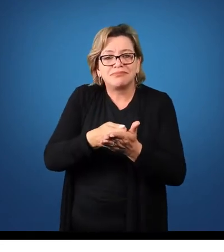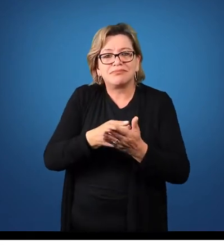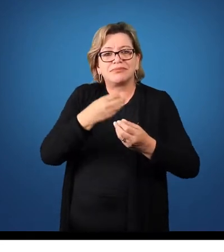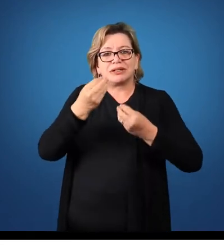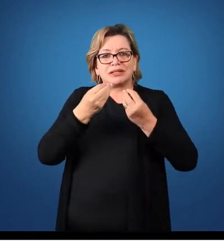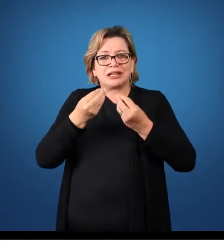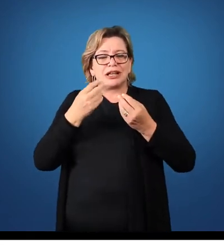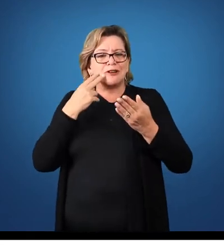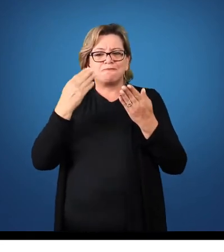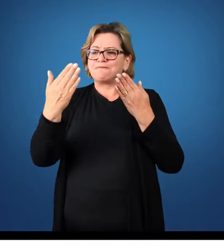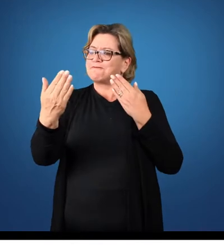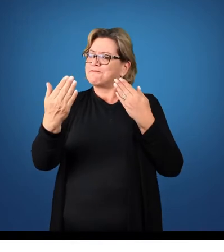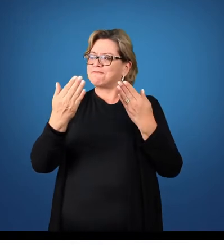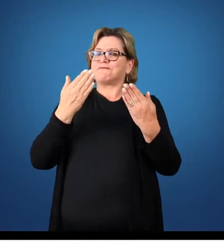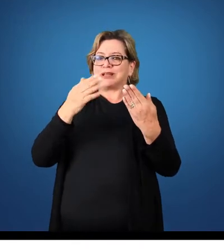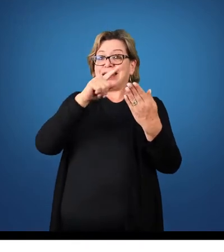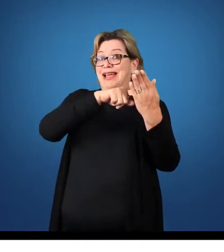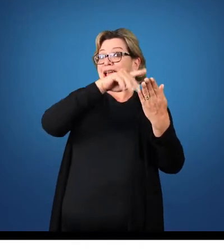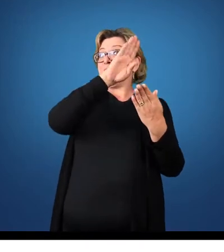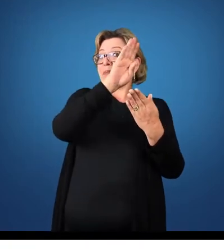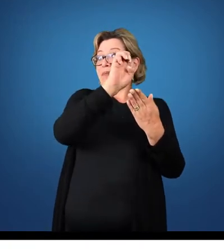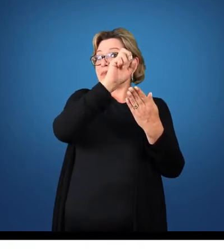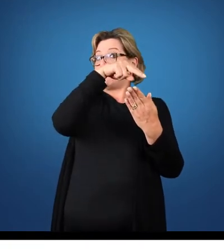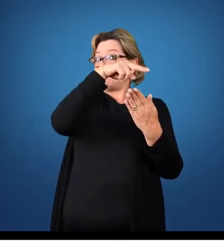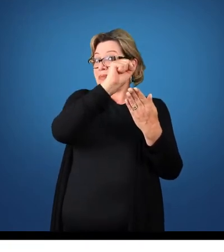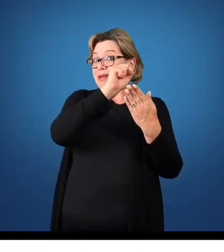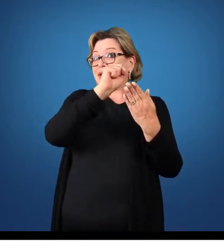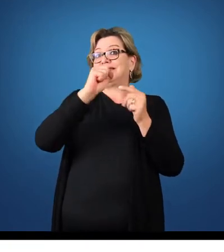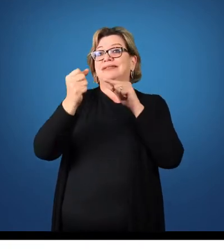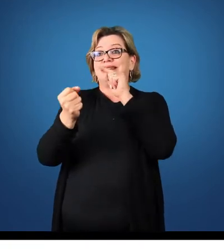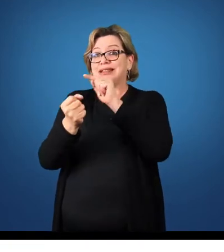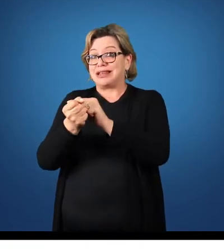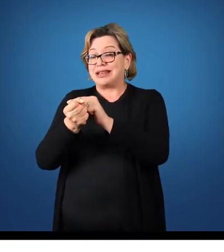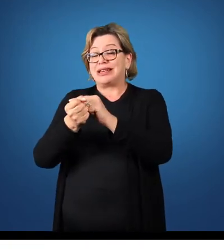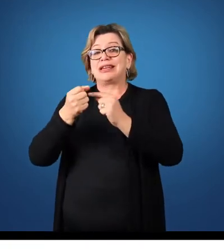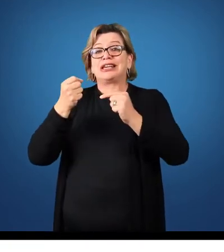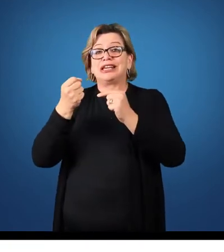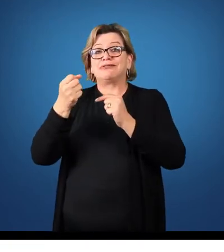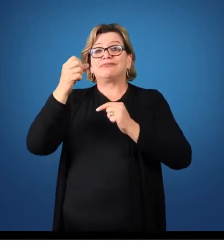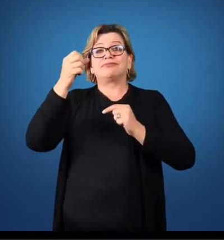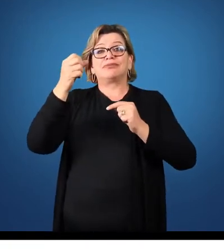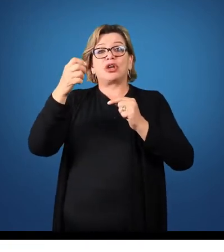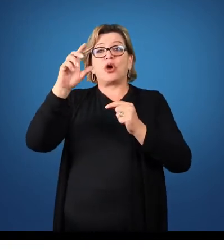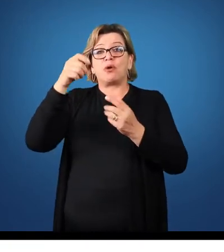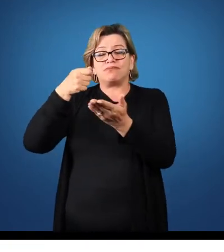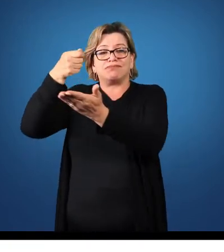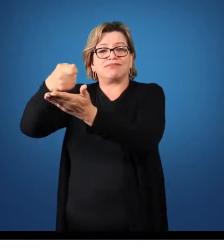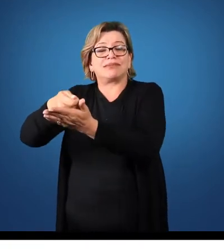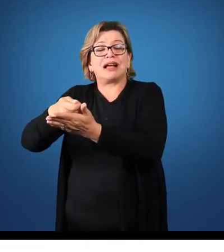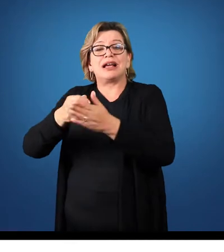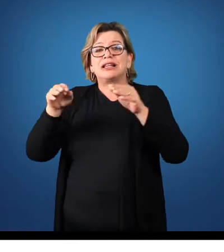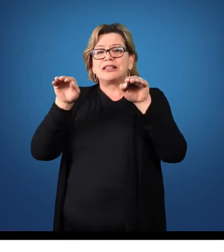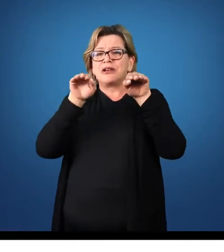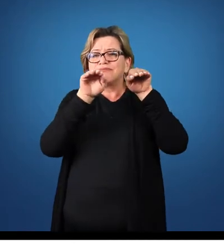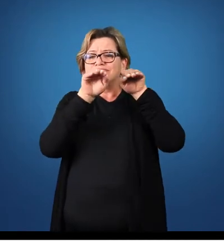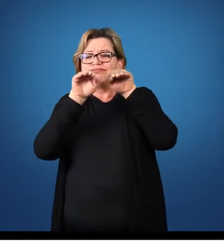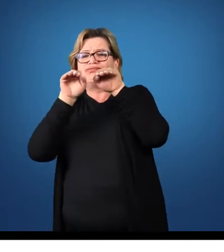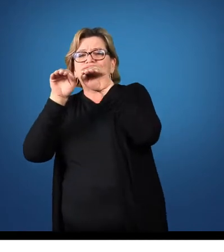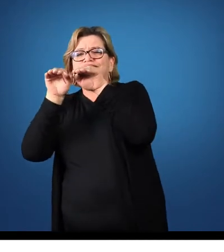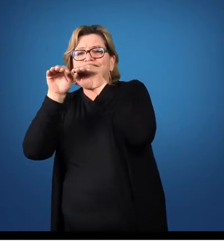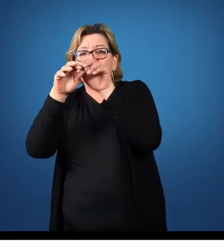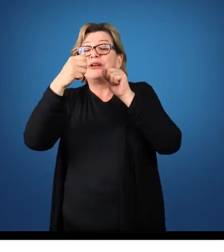de bens e direitos e obrigações, ela mantém um equilíbrio, por isso o nome balanço, elas são